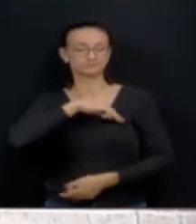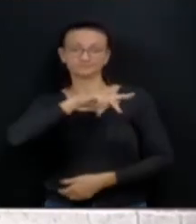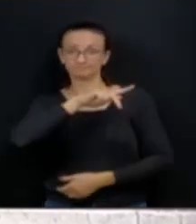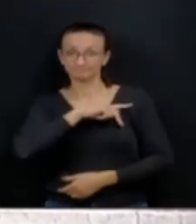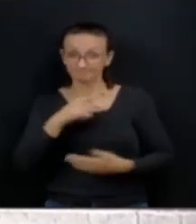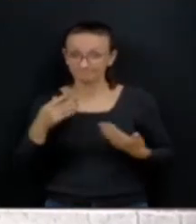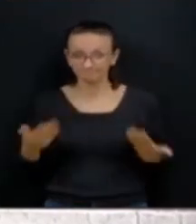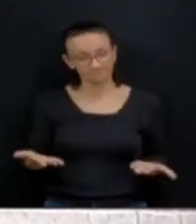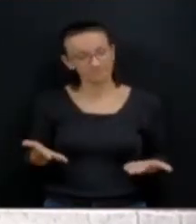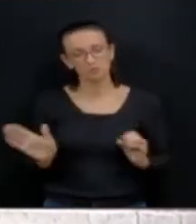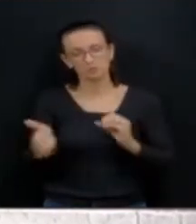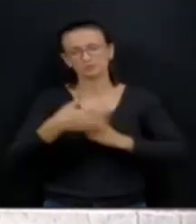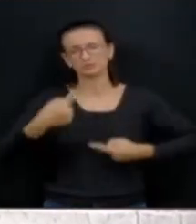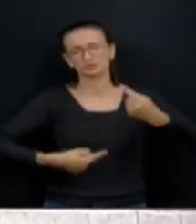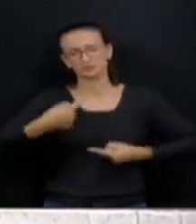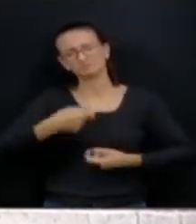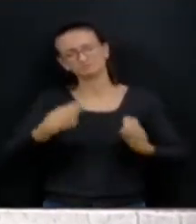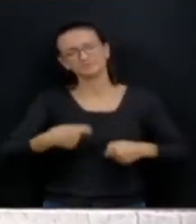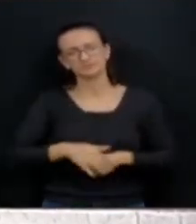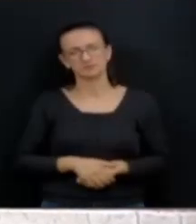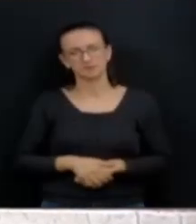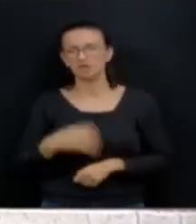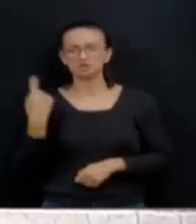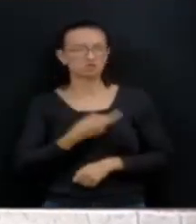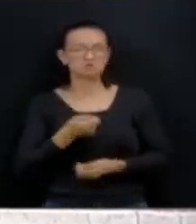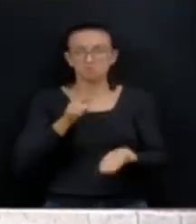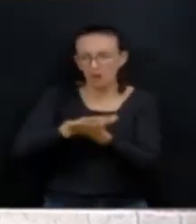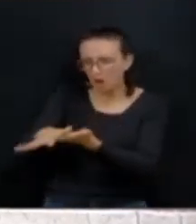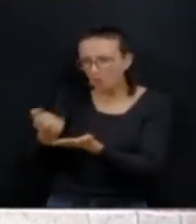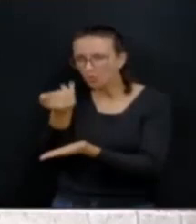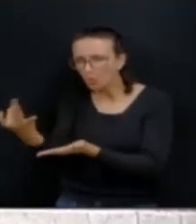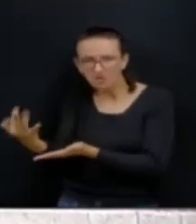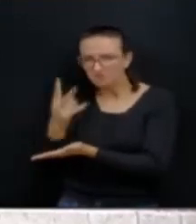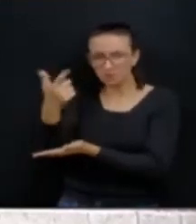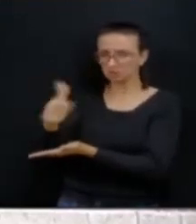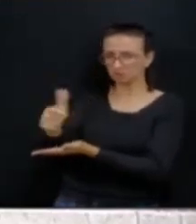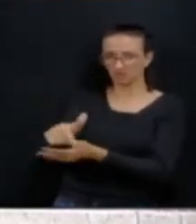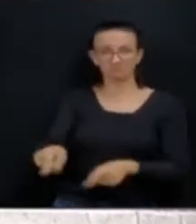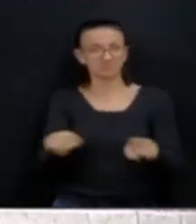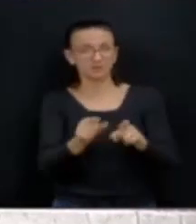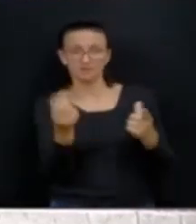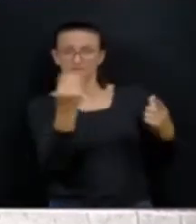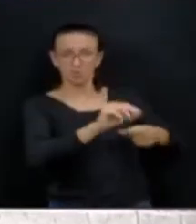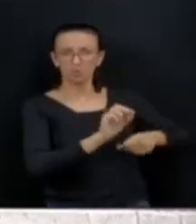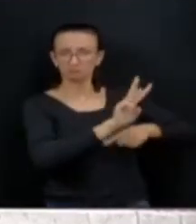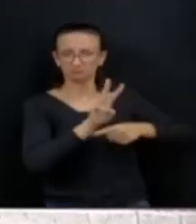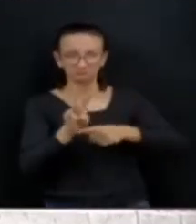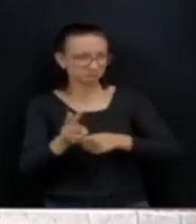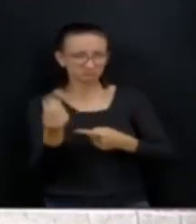Vamos omitir o debate. A gente não conta quanto gasta, a gente não alimenta informação. E vocês lá,